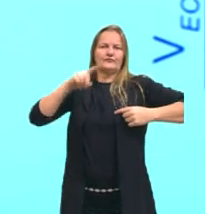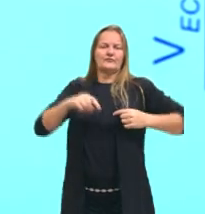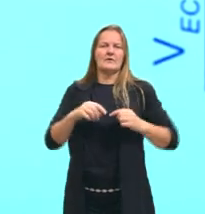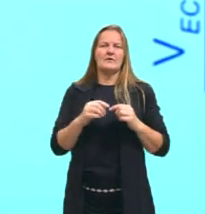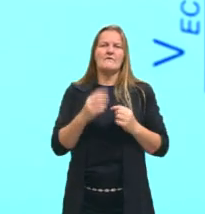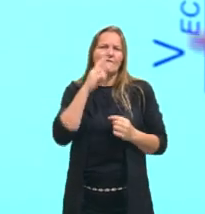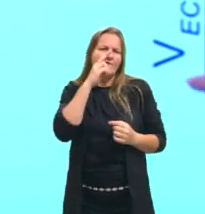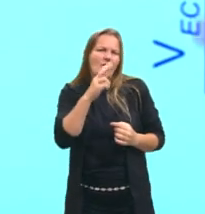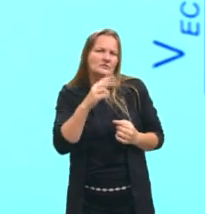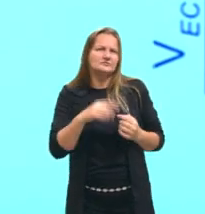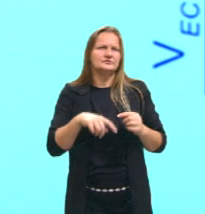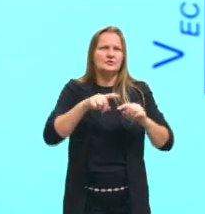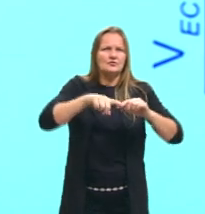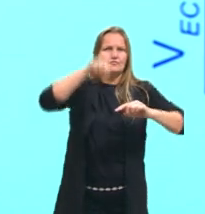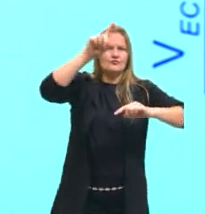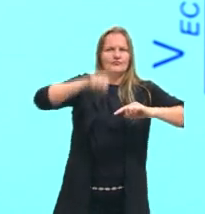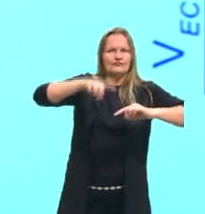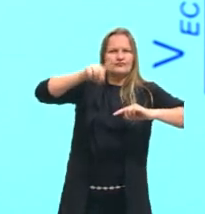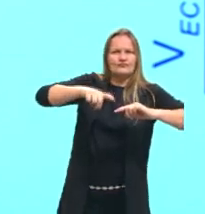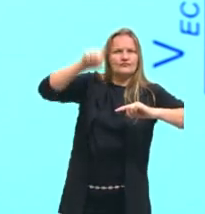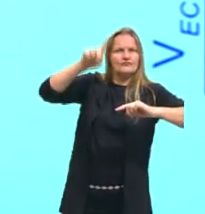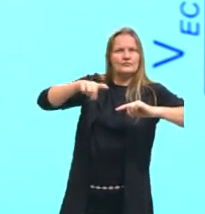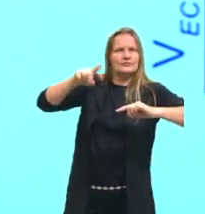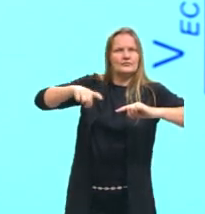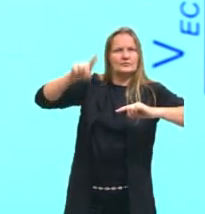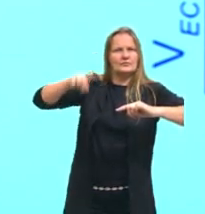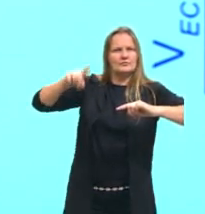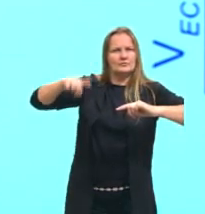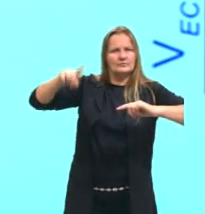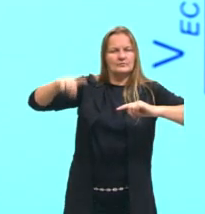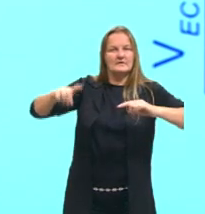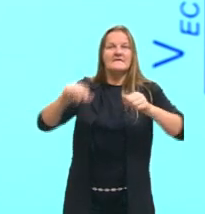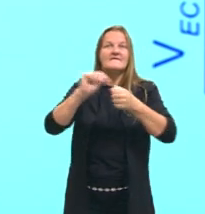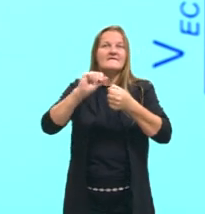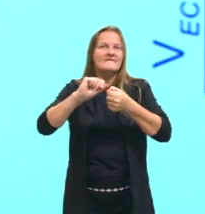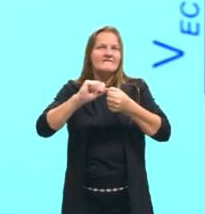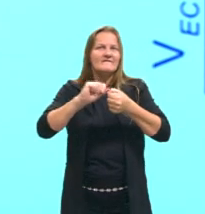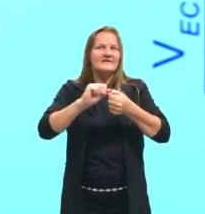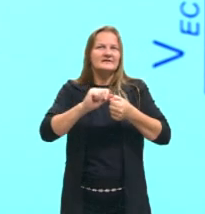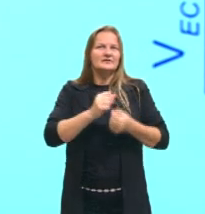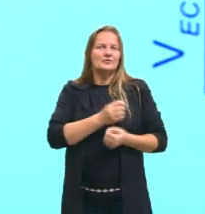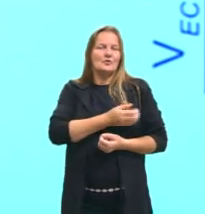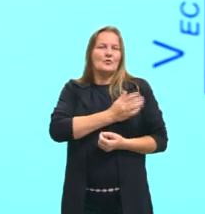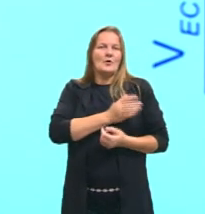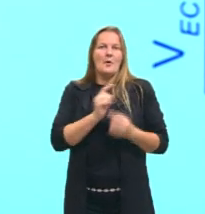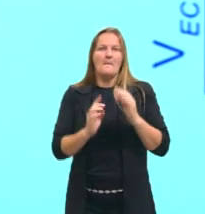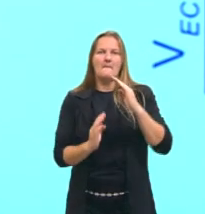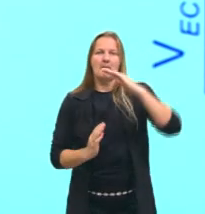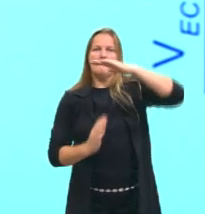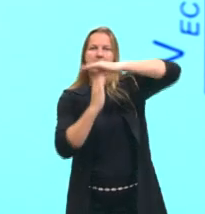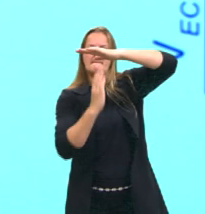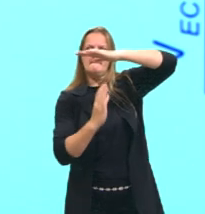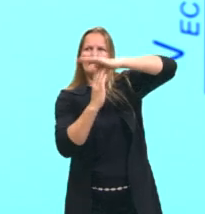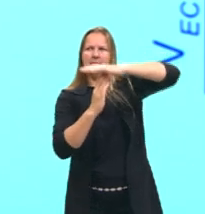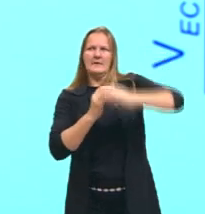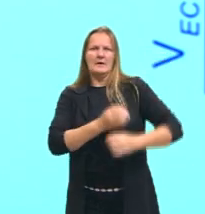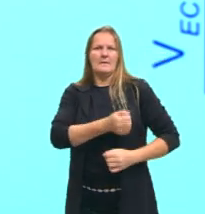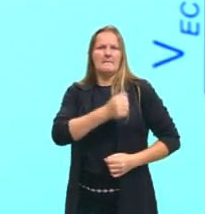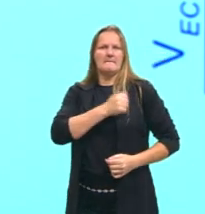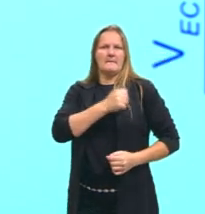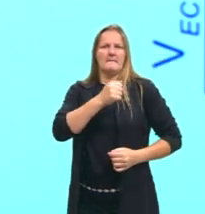tá? Para a gente saber aqui, né? Ou fazendo... Cada pico desse é um batimento cardíaco,